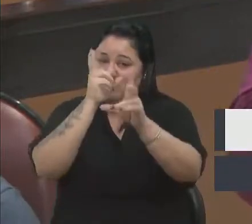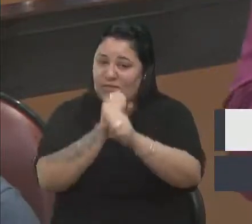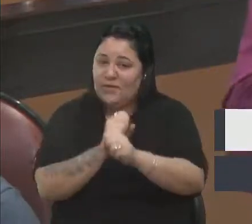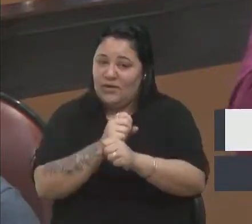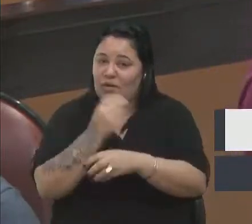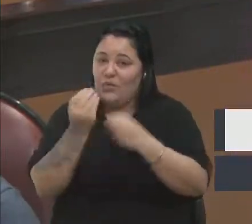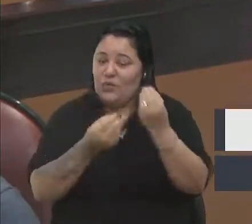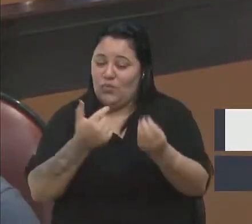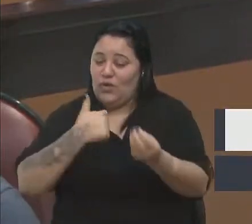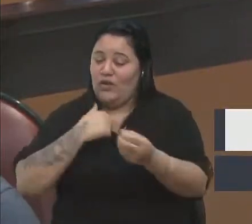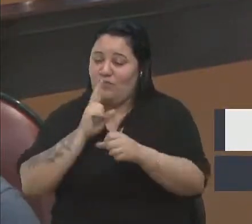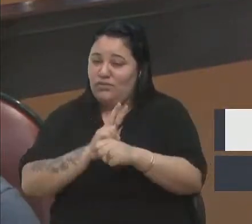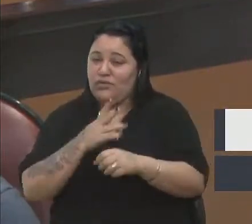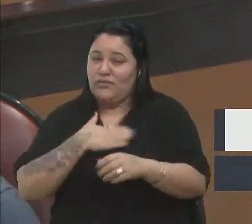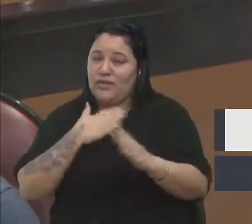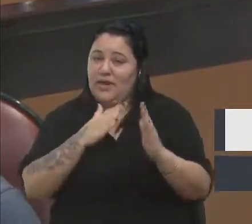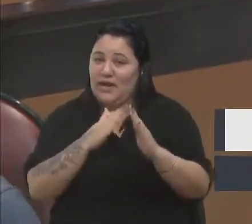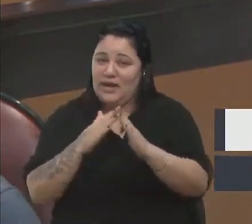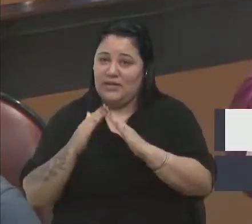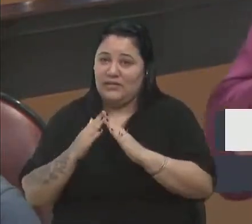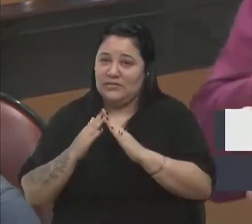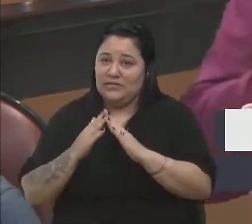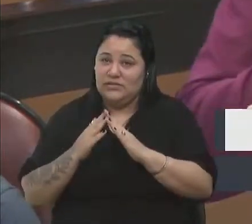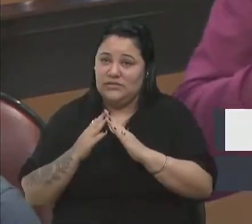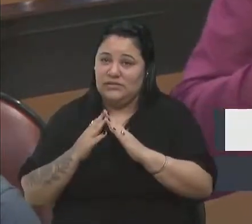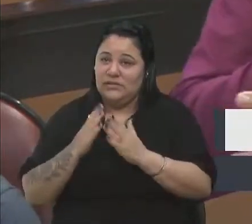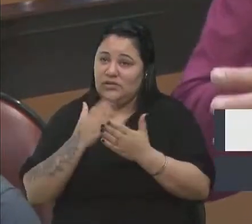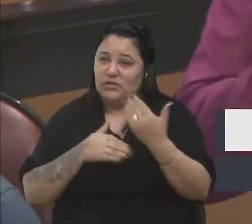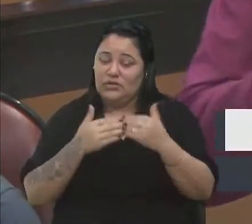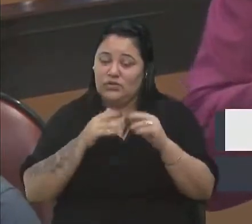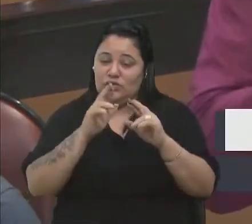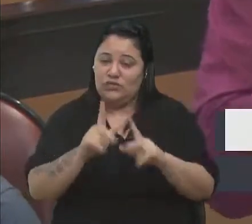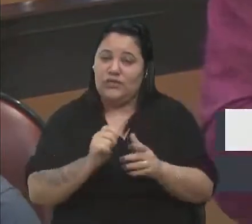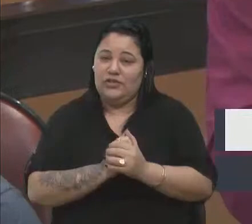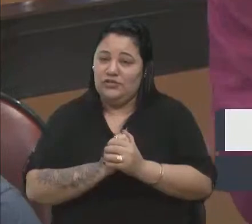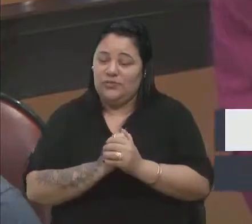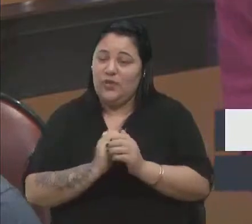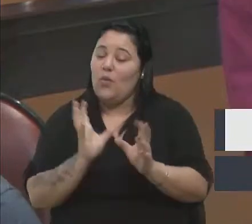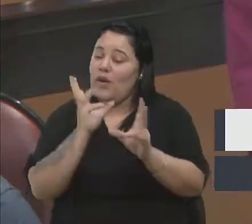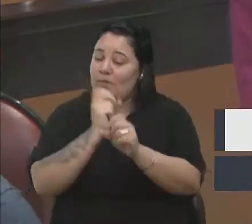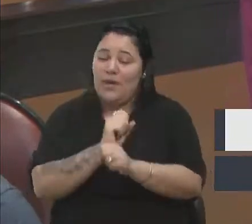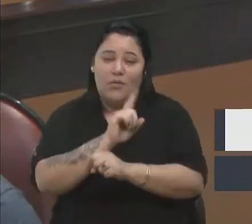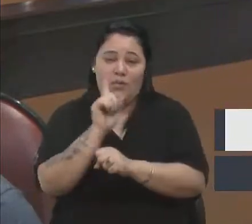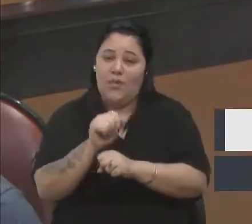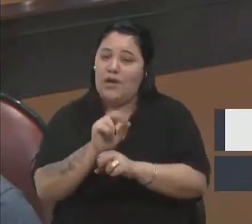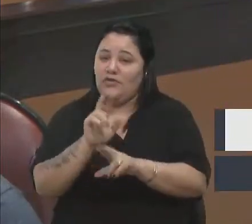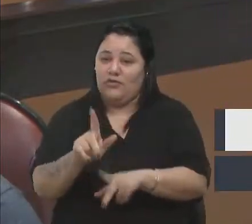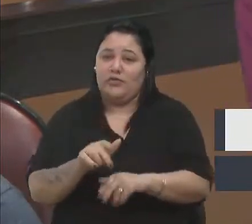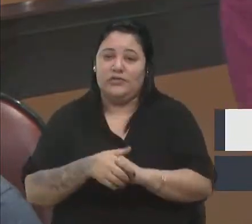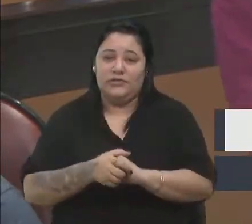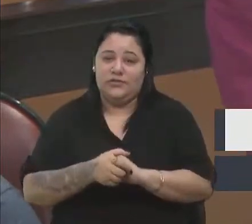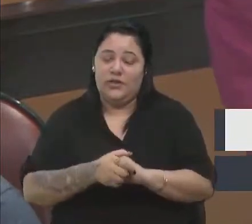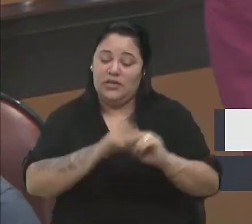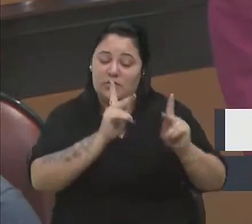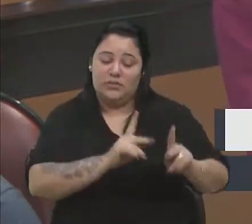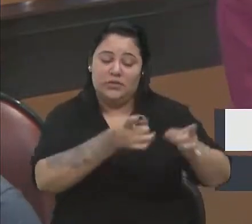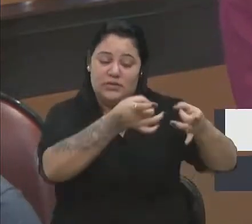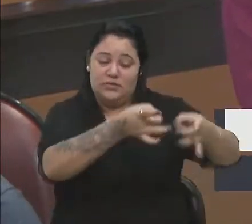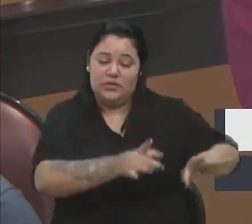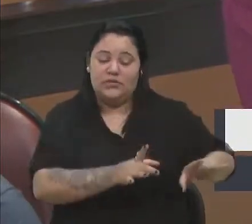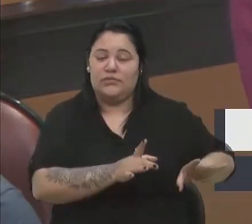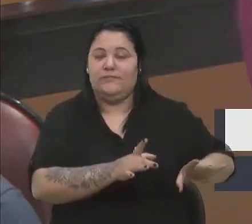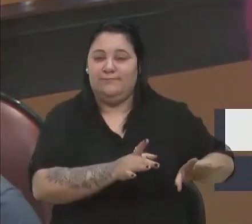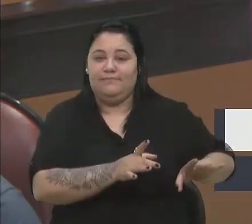em casa e com os vizinhos, tudo seria diferente. O animal não é diferente. As pessoas abandonam as pessoas,